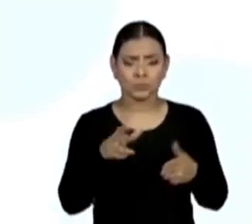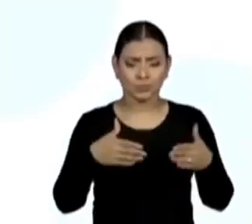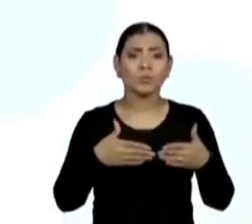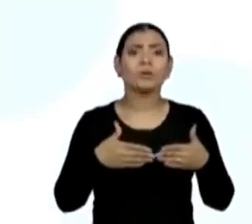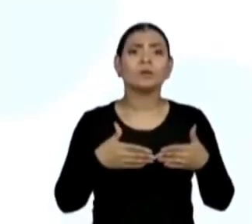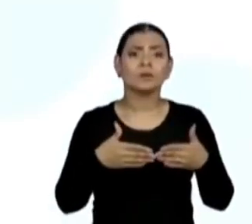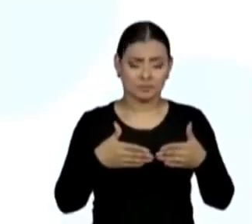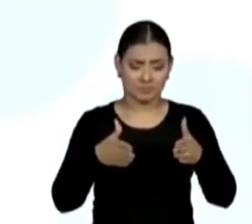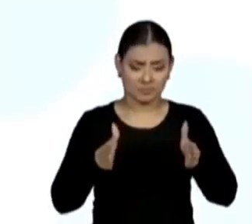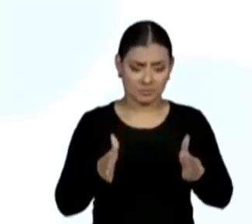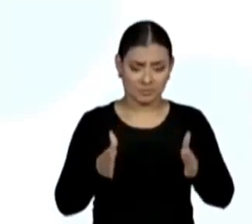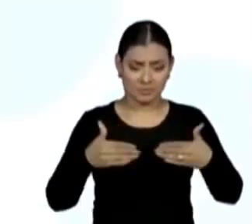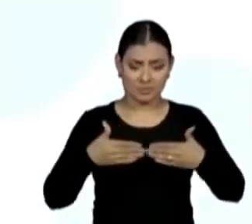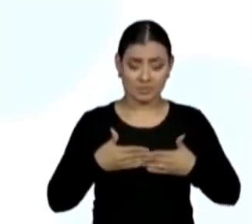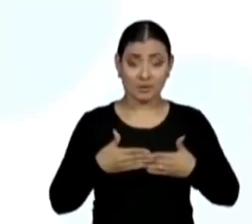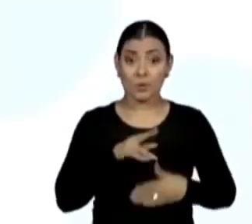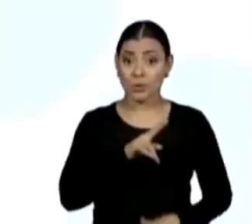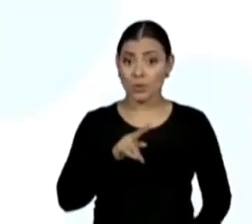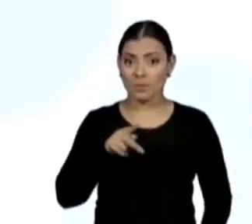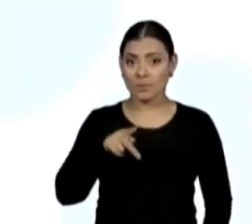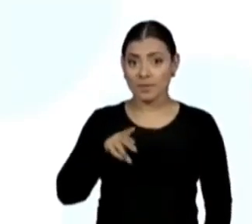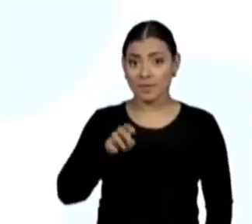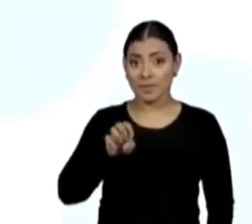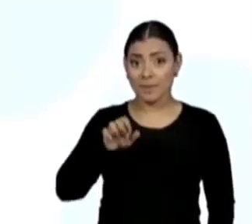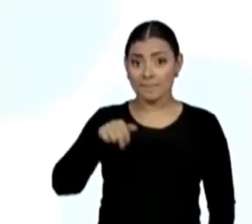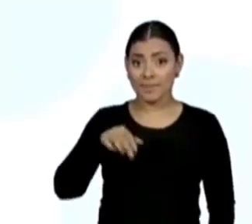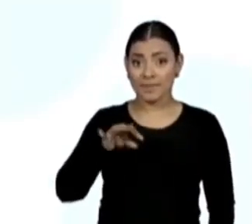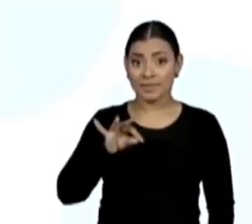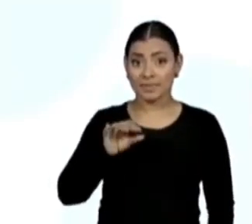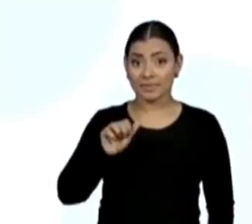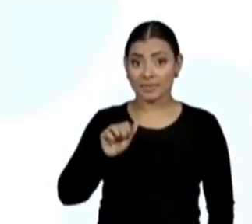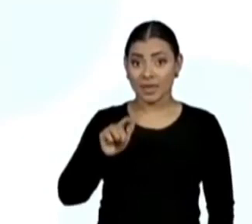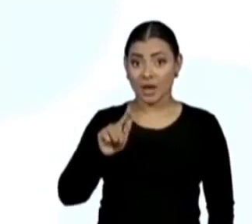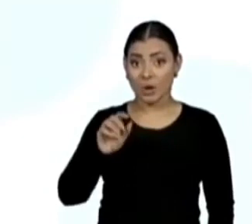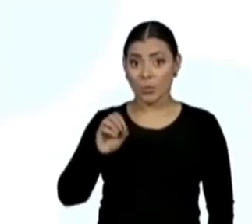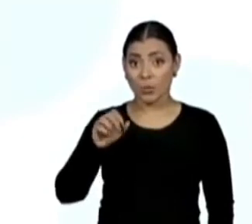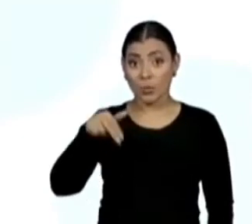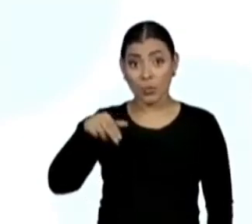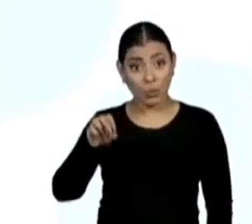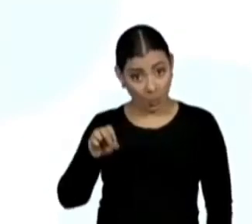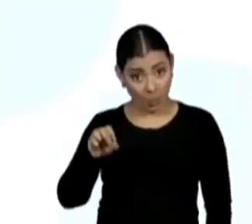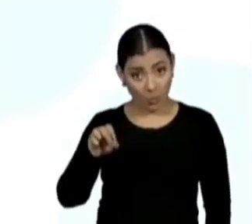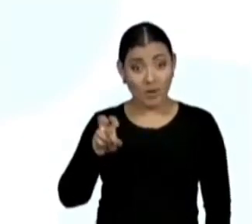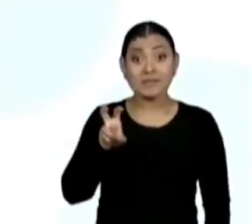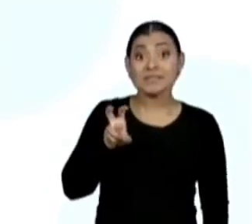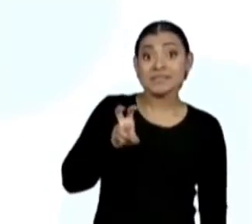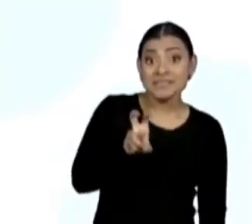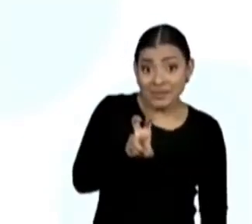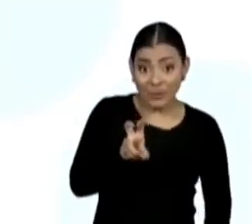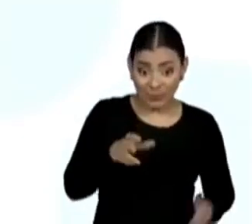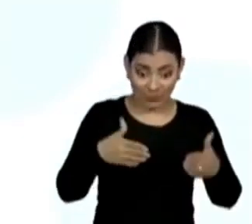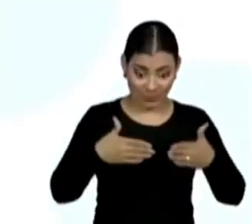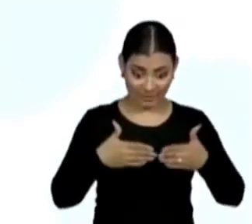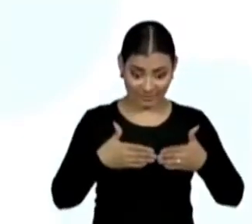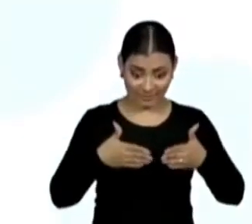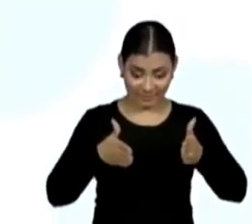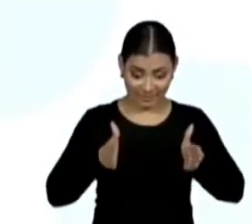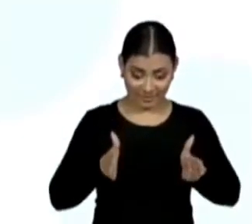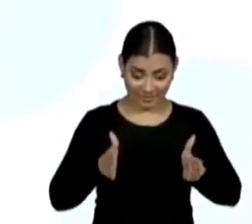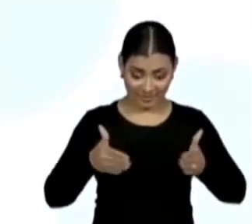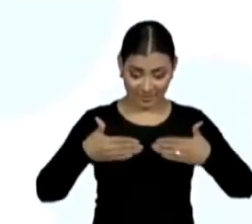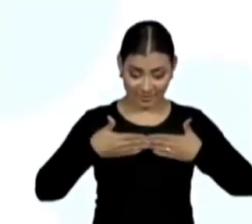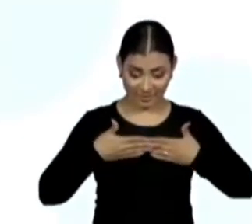pentágono, eu tenho o pentágono e tenho uma figura triangular, um